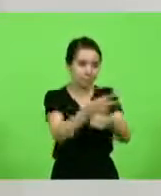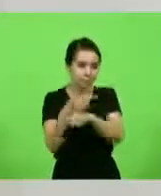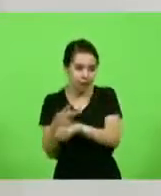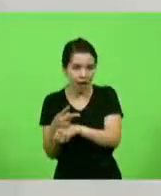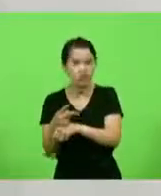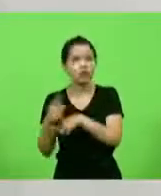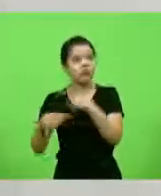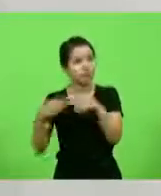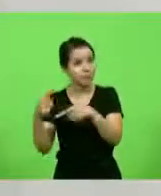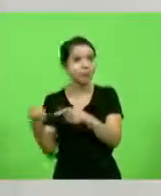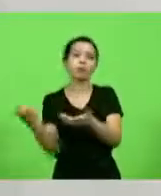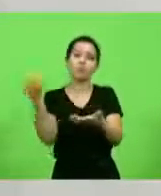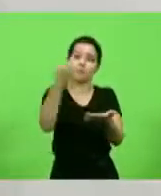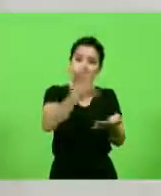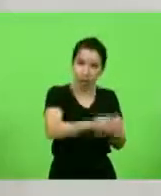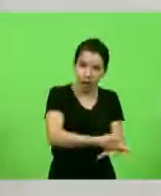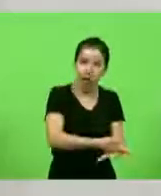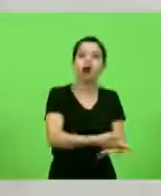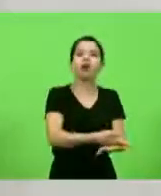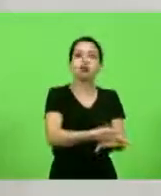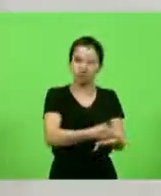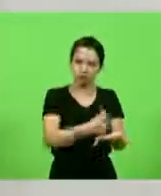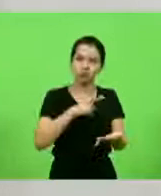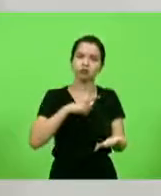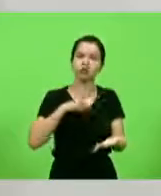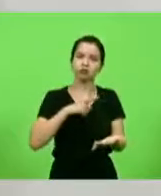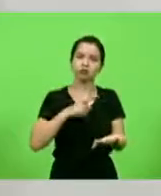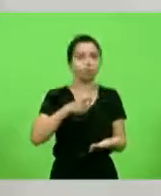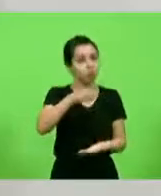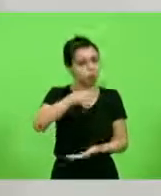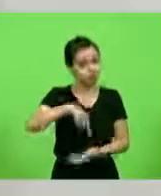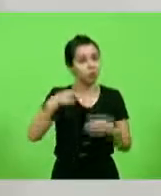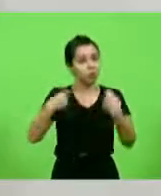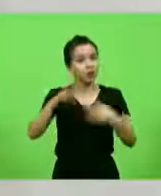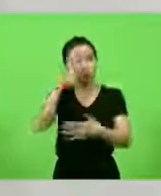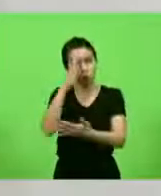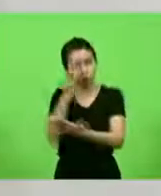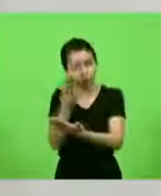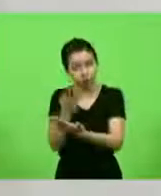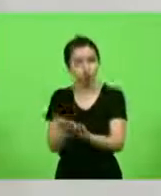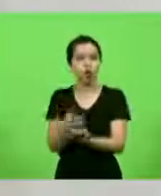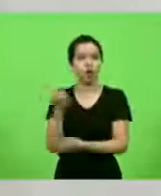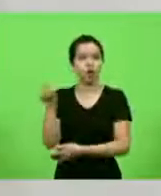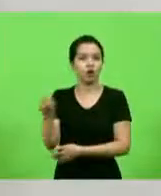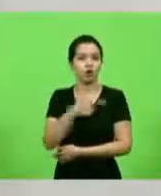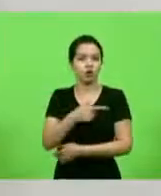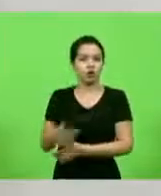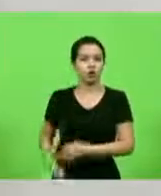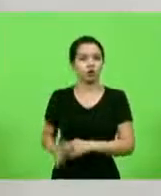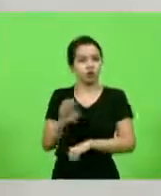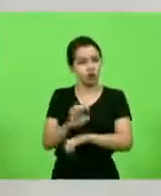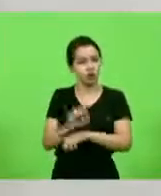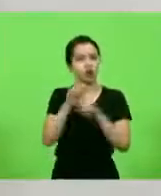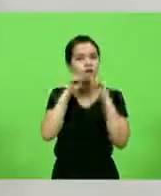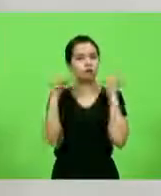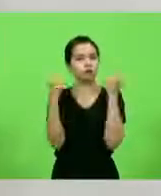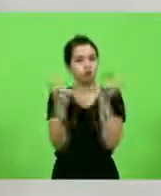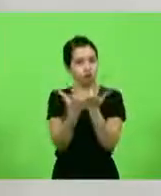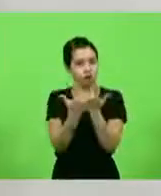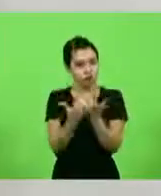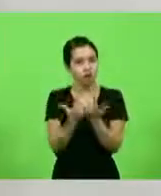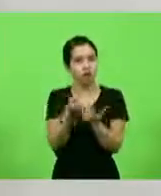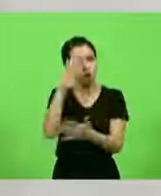eles pagam o empréstimo. Então, merecem toda a confiança do governo do Estado, da Assembleia Legislativa e